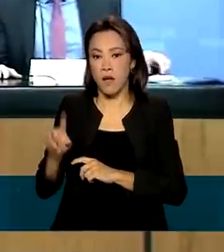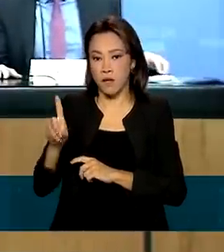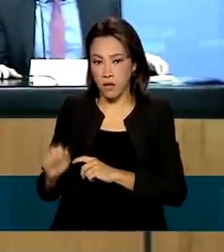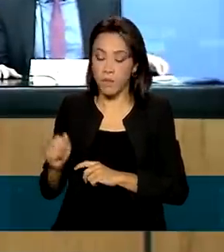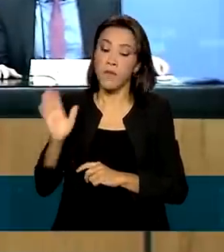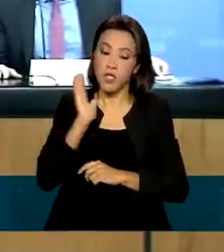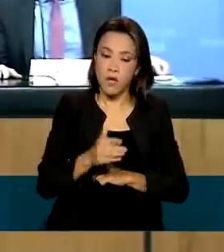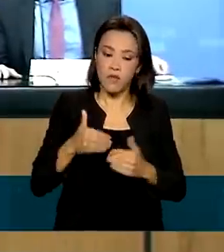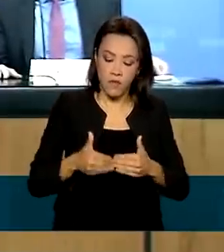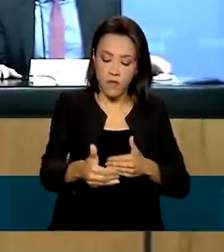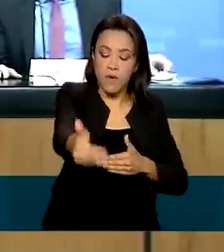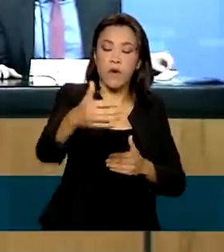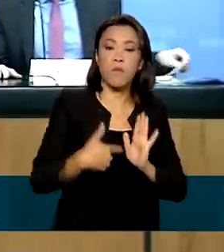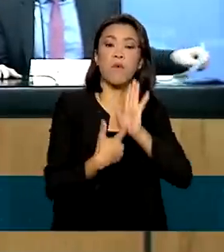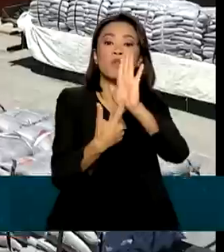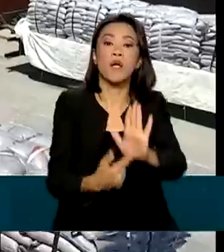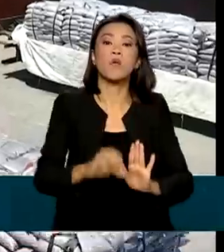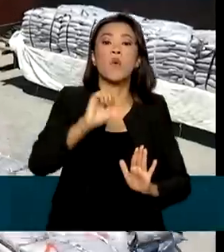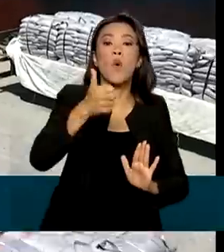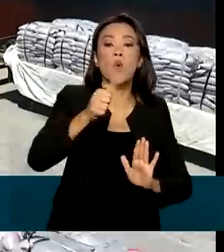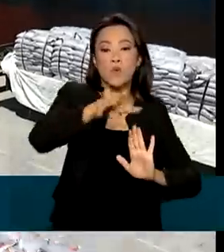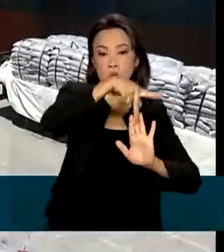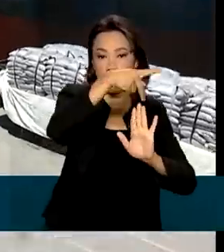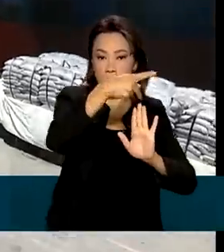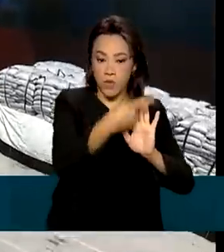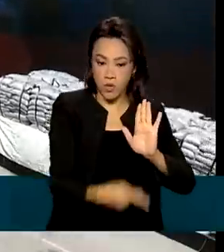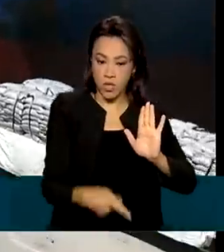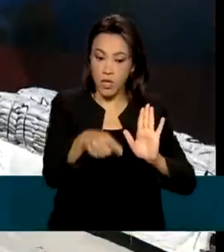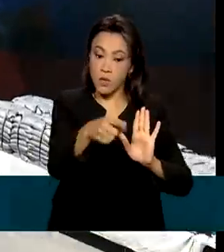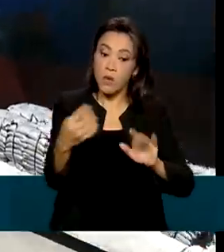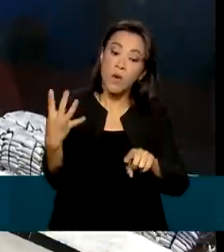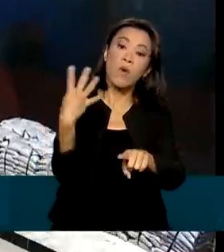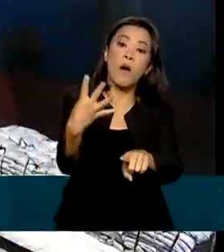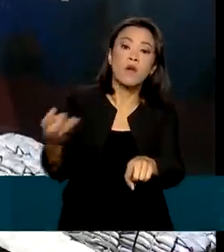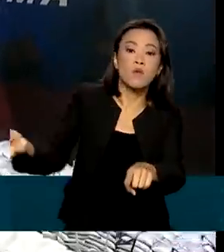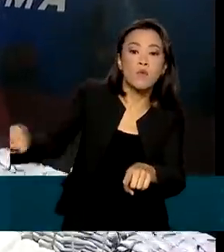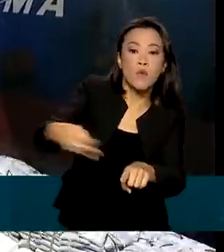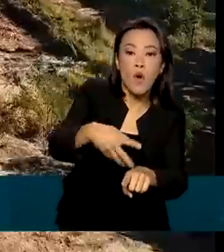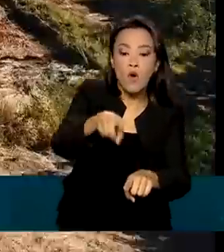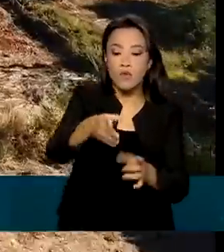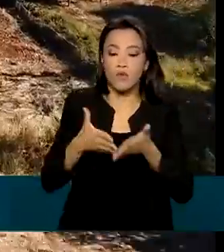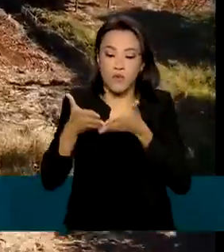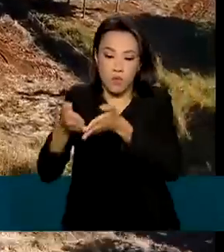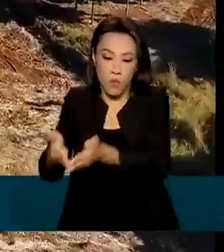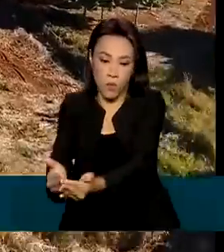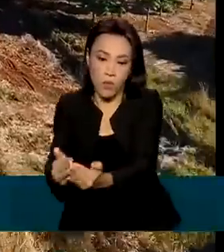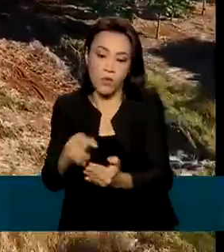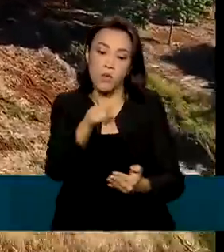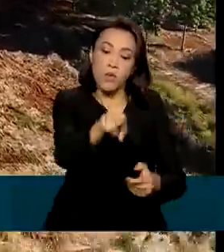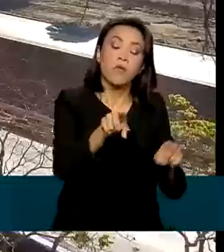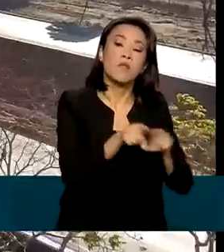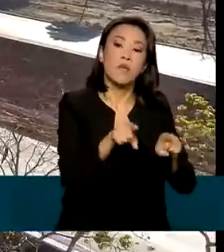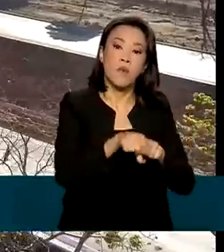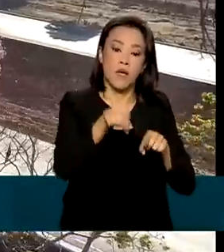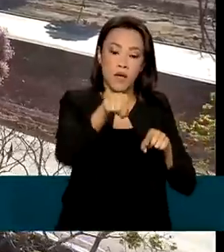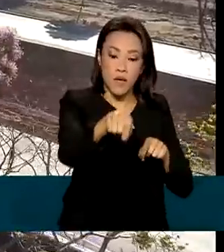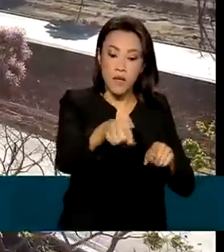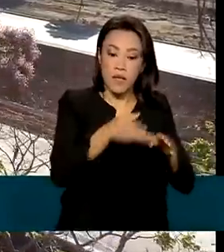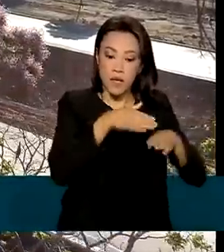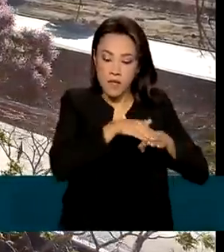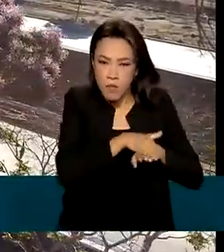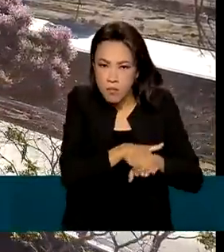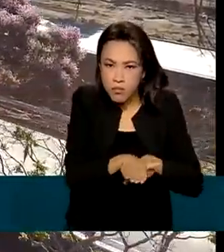11 projetos para qualificação, incluindo quatro novos arrendamentos portuários, a desestatização do projeto